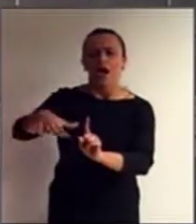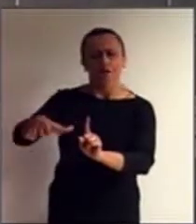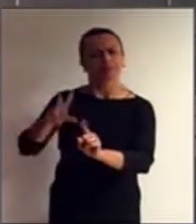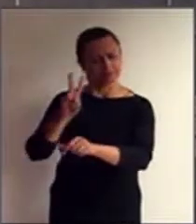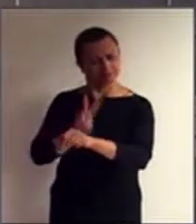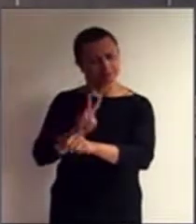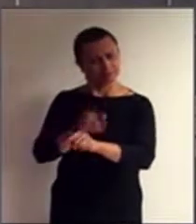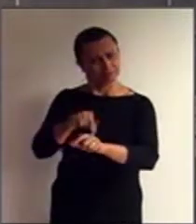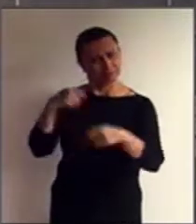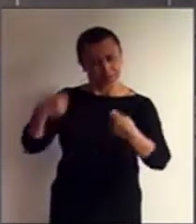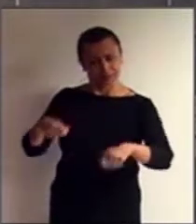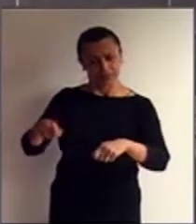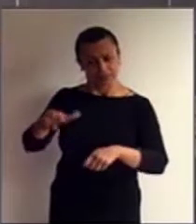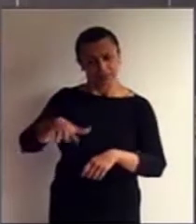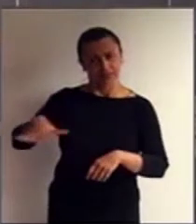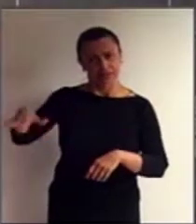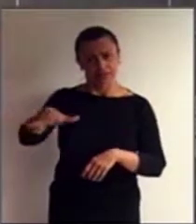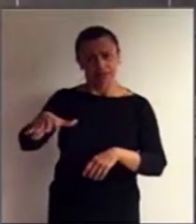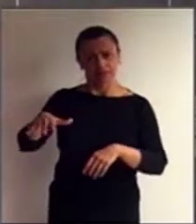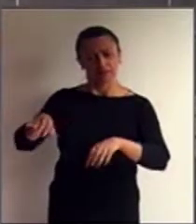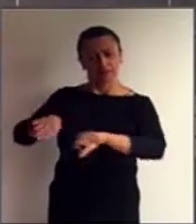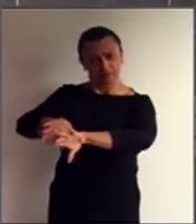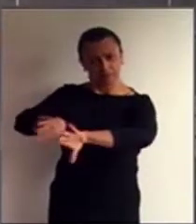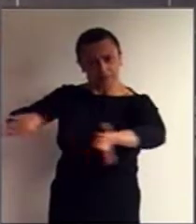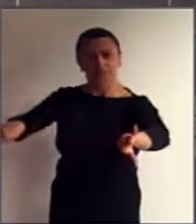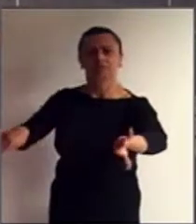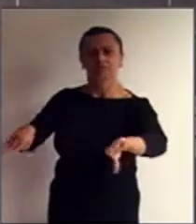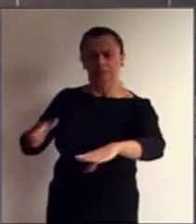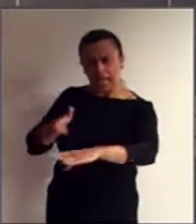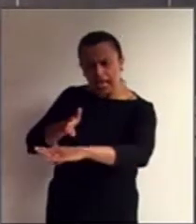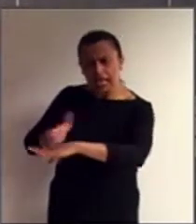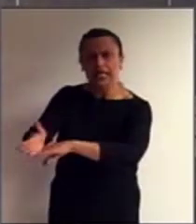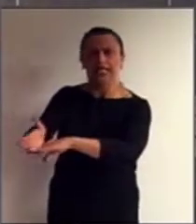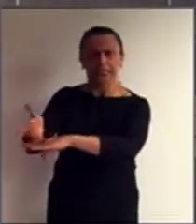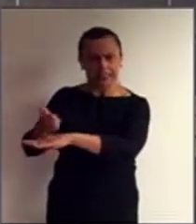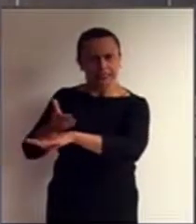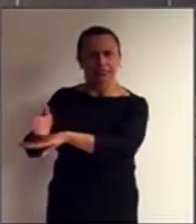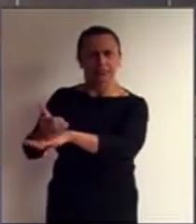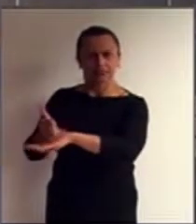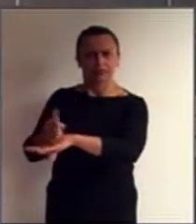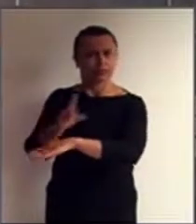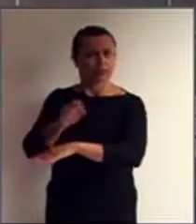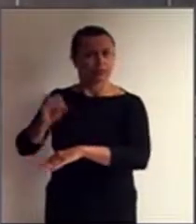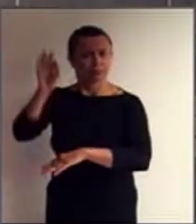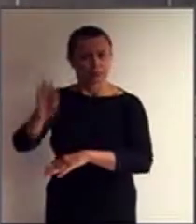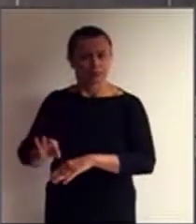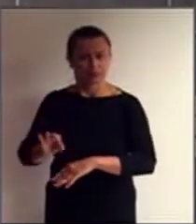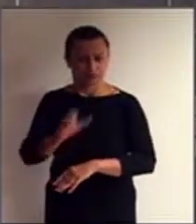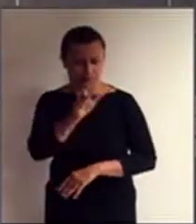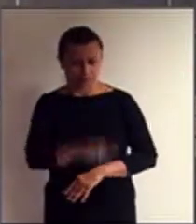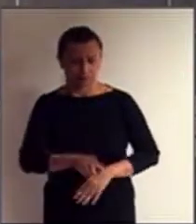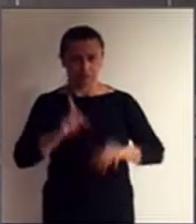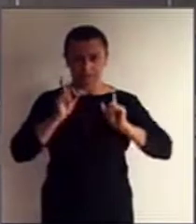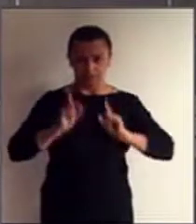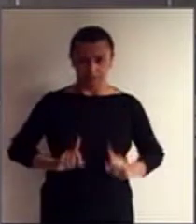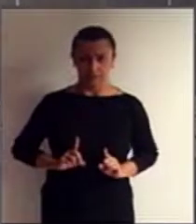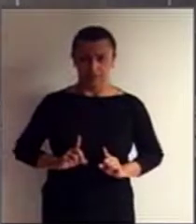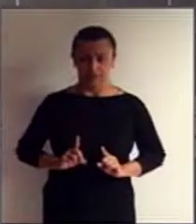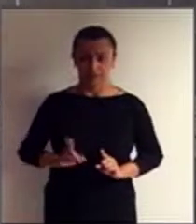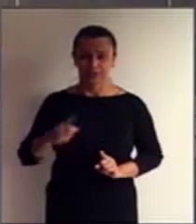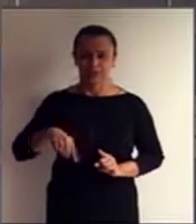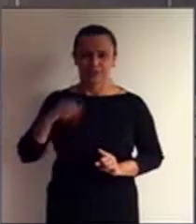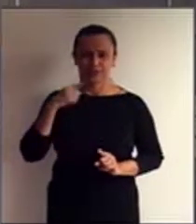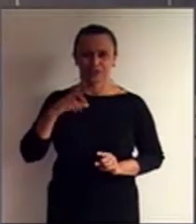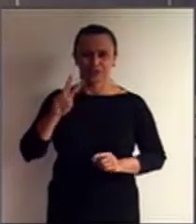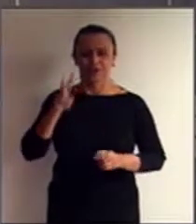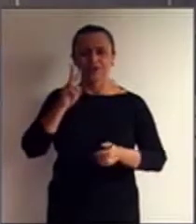precisa estar plenamente acessível para que a pessoa com deficiência, como vimos lá